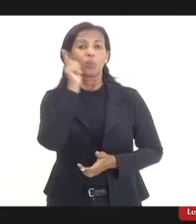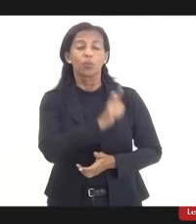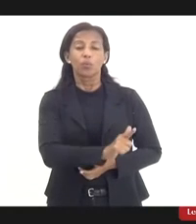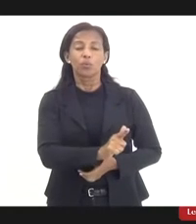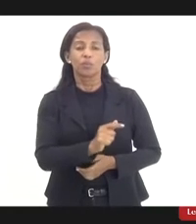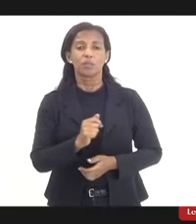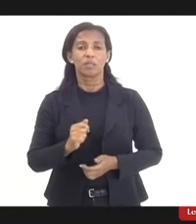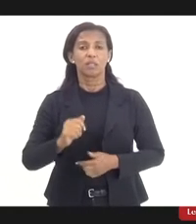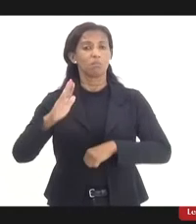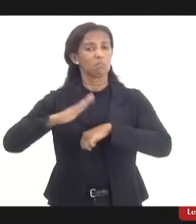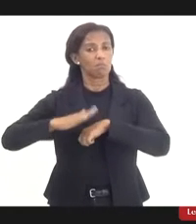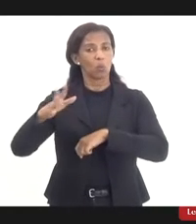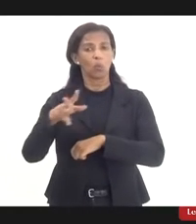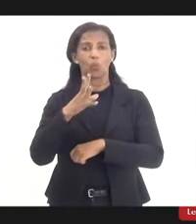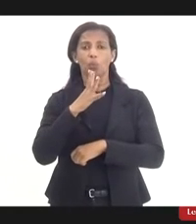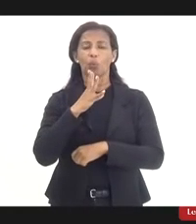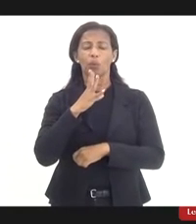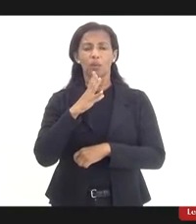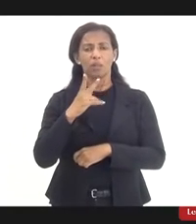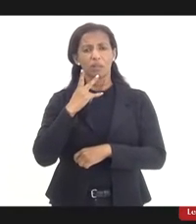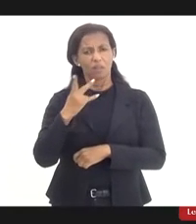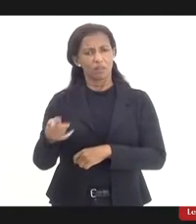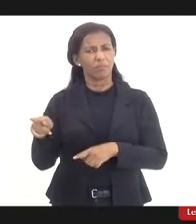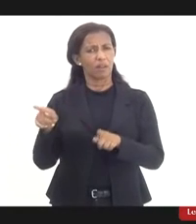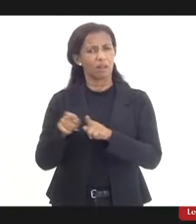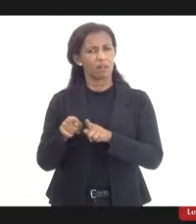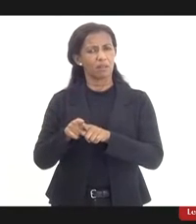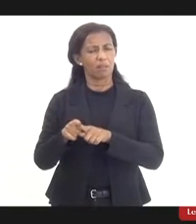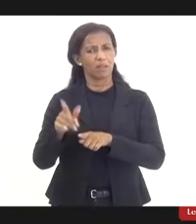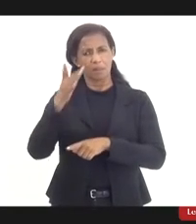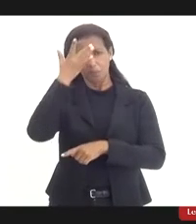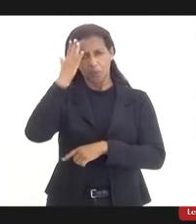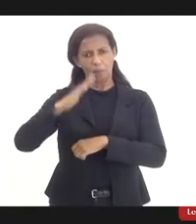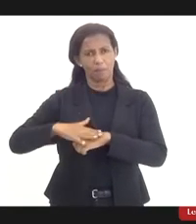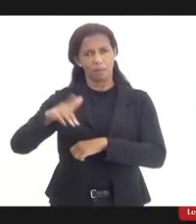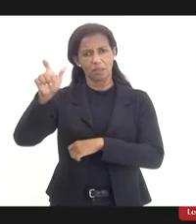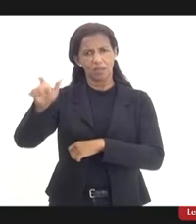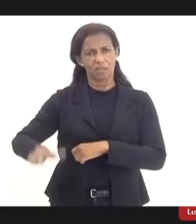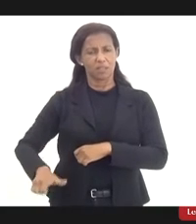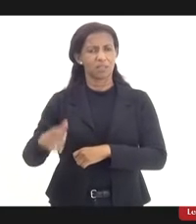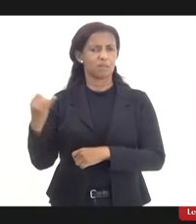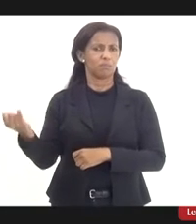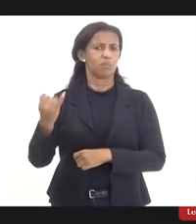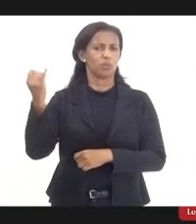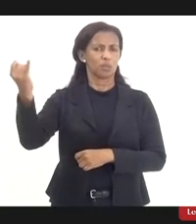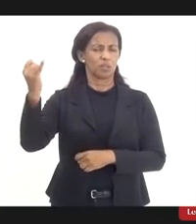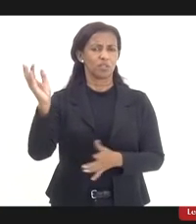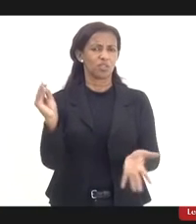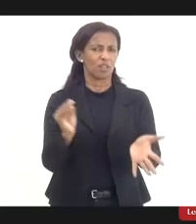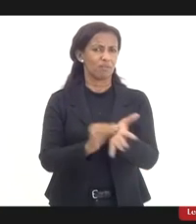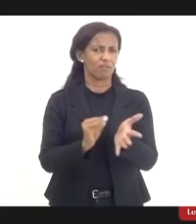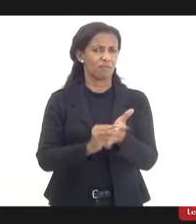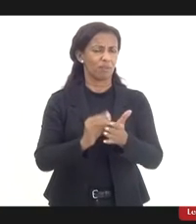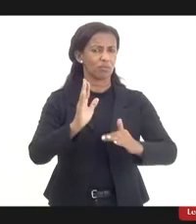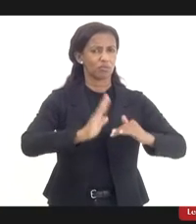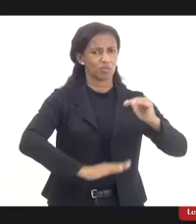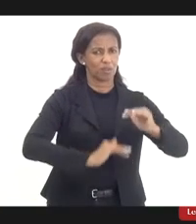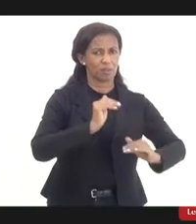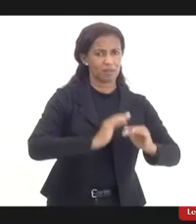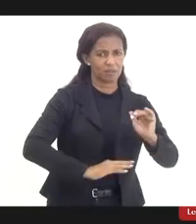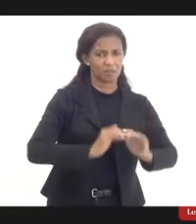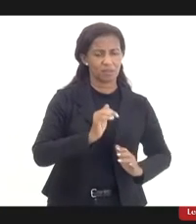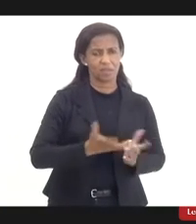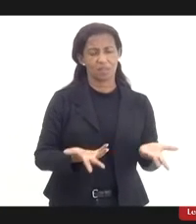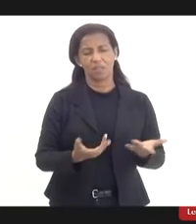conhecimento e dizer também a parte mais importante da incapacidade provisória,